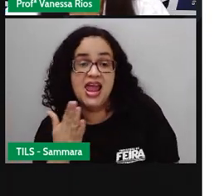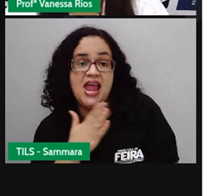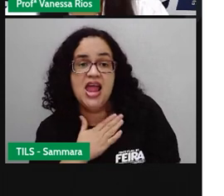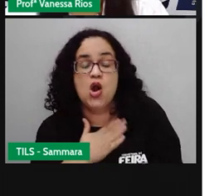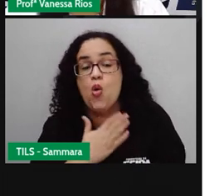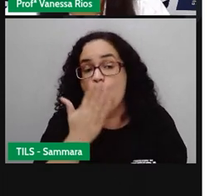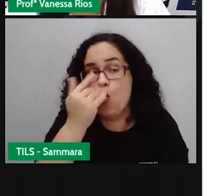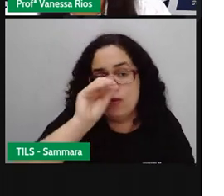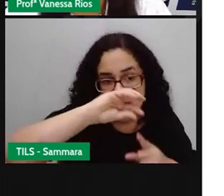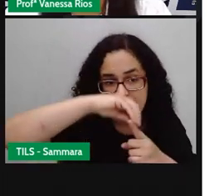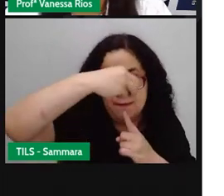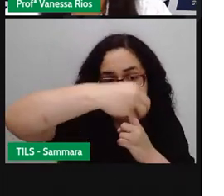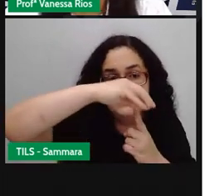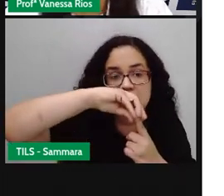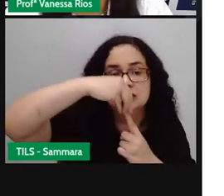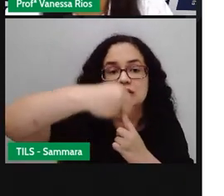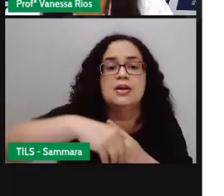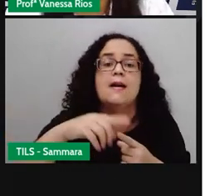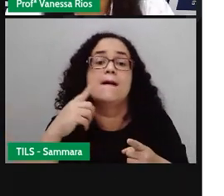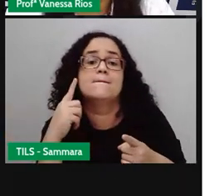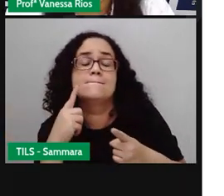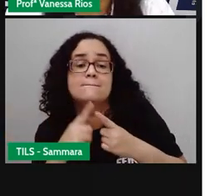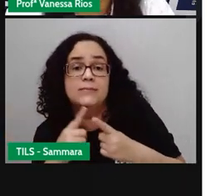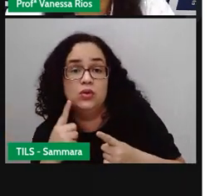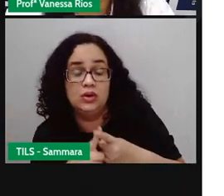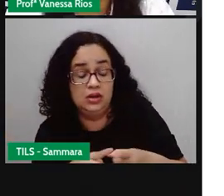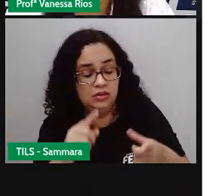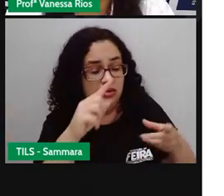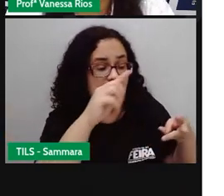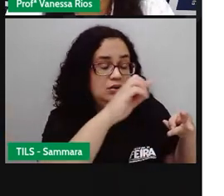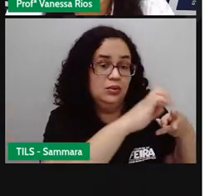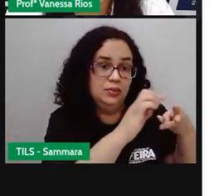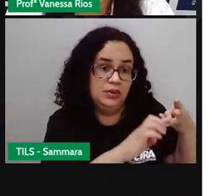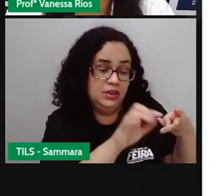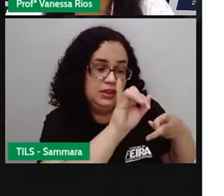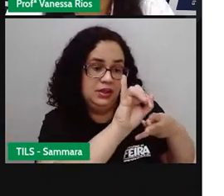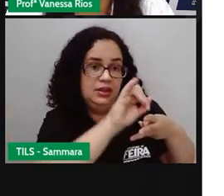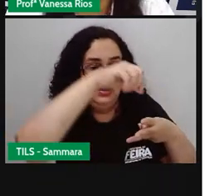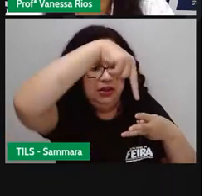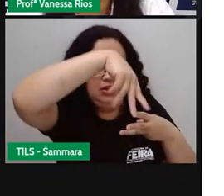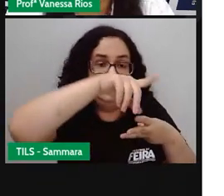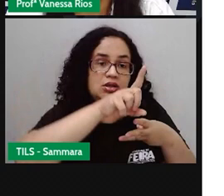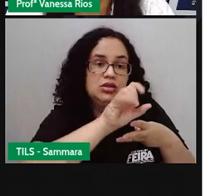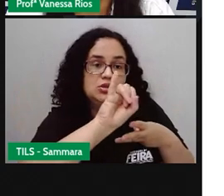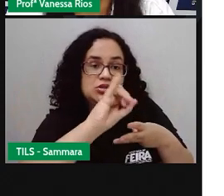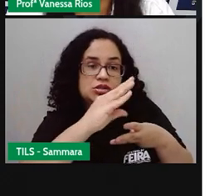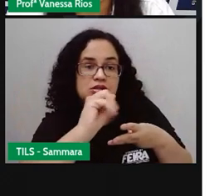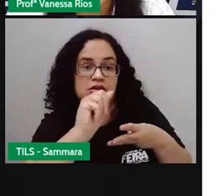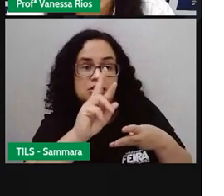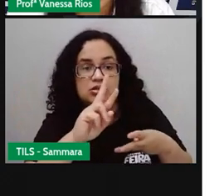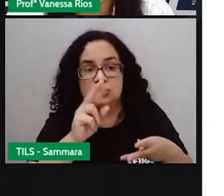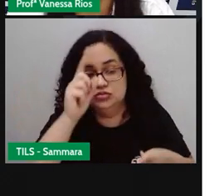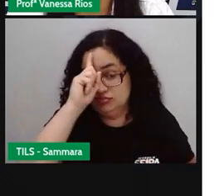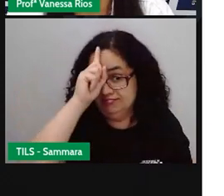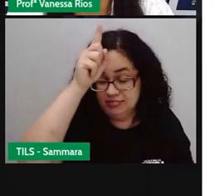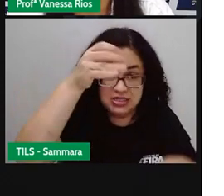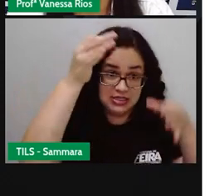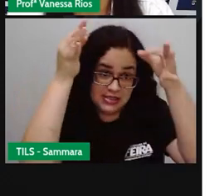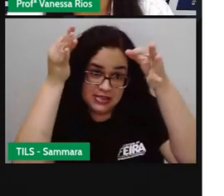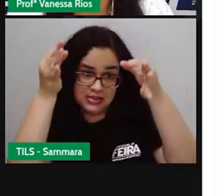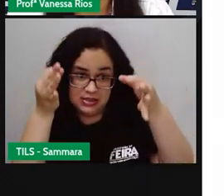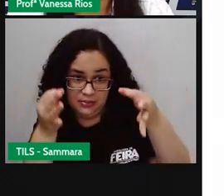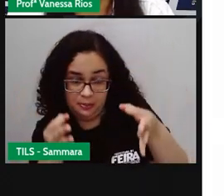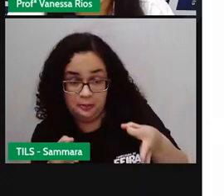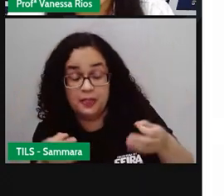como banana. Por que o modo indicativo, os verbos aparecem indicando a ação de modo certo. De